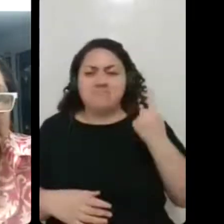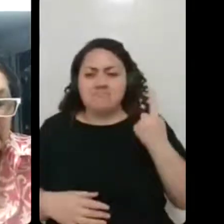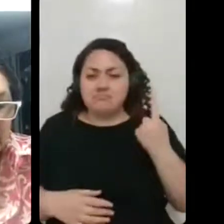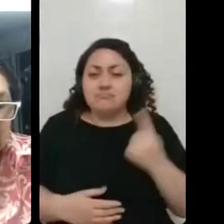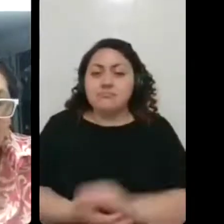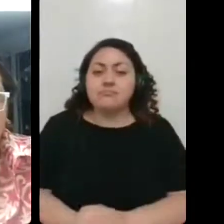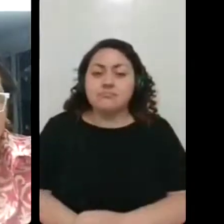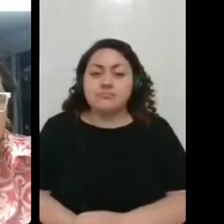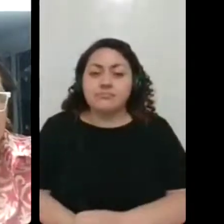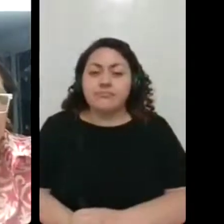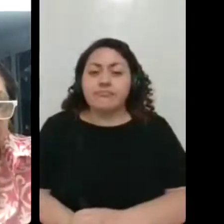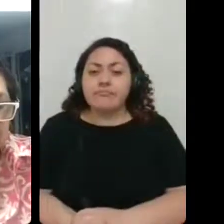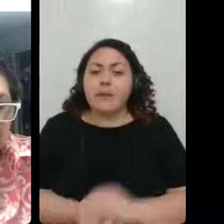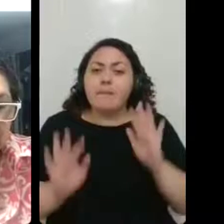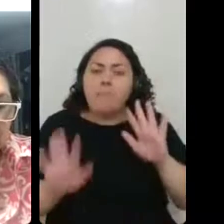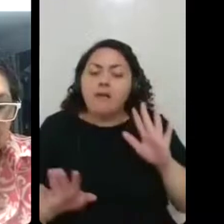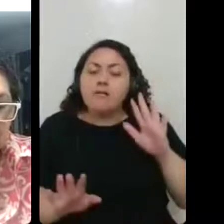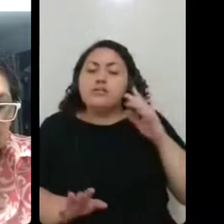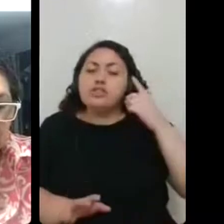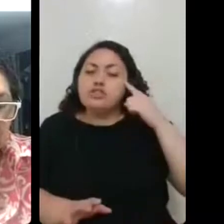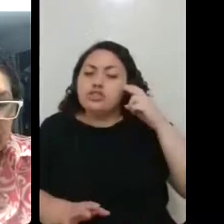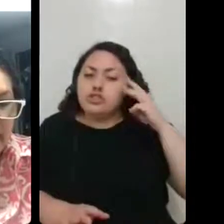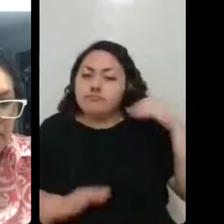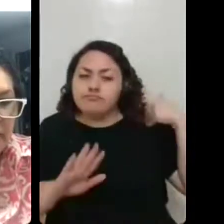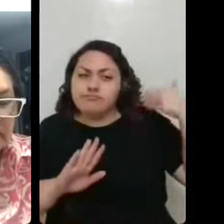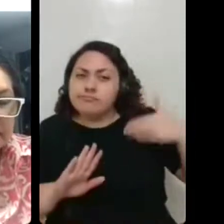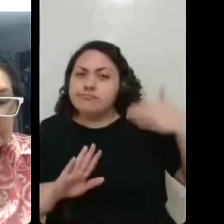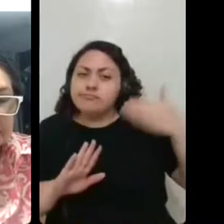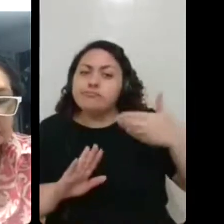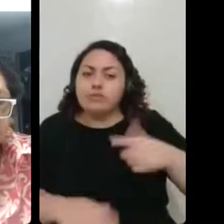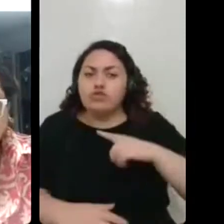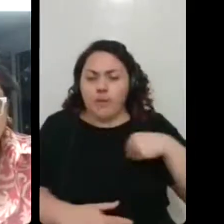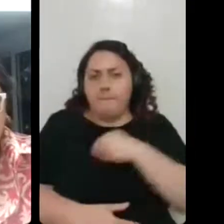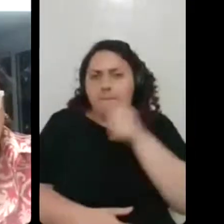dias acompanhada, né, por uma médica